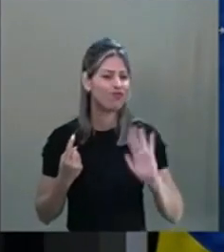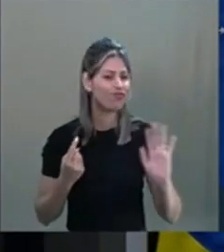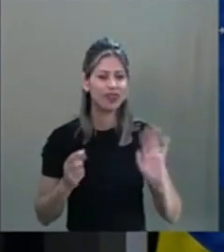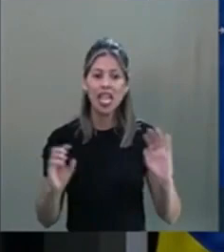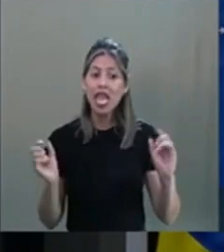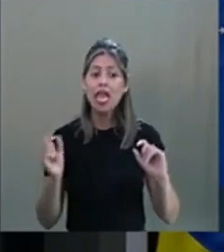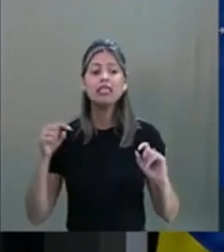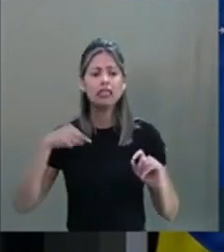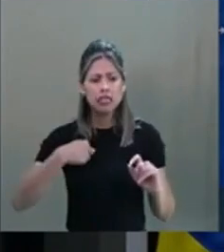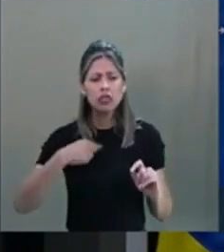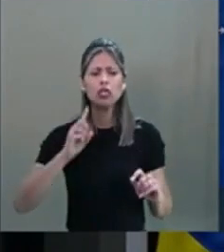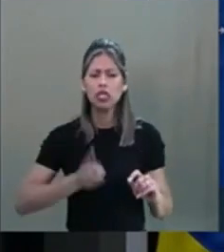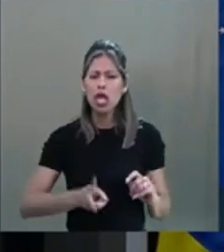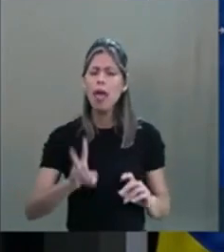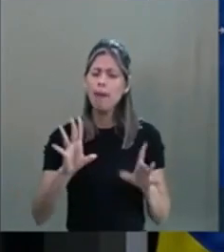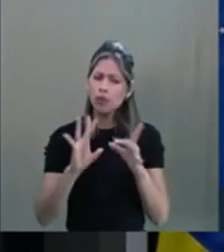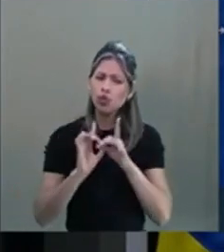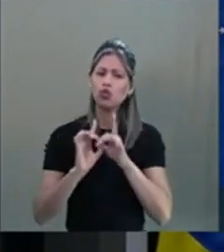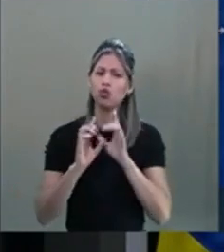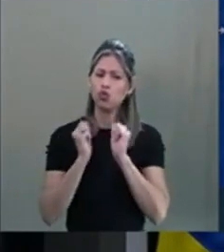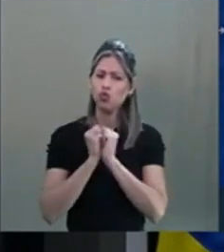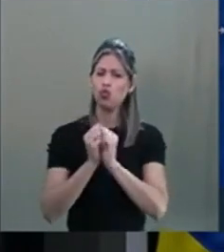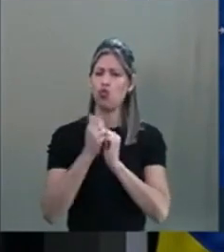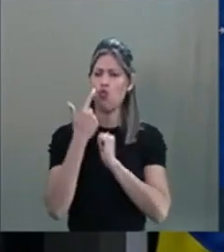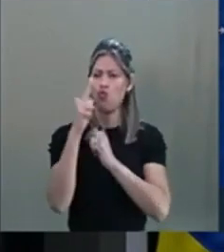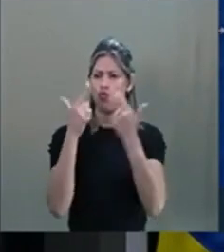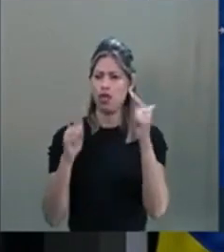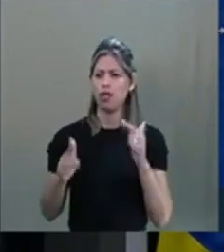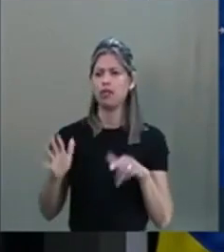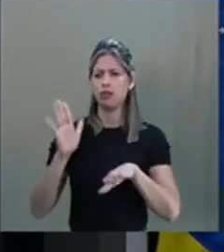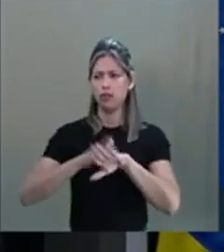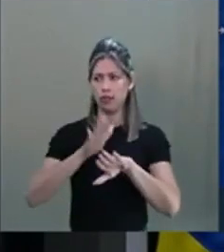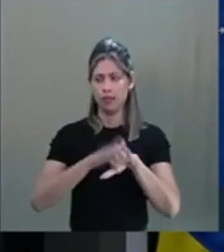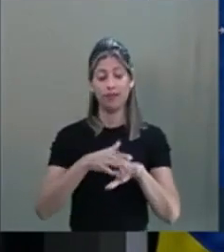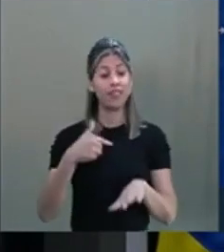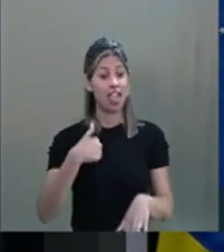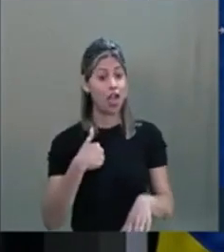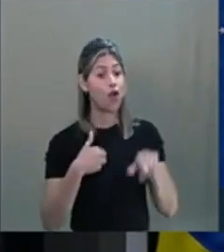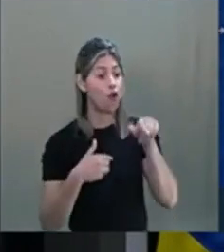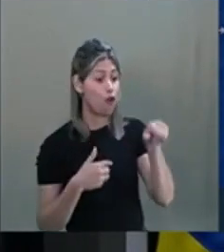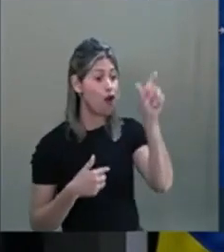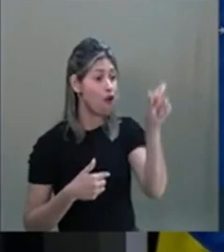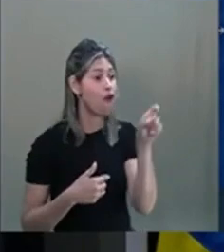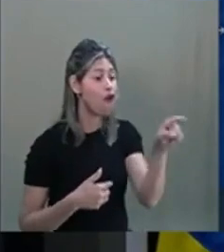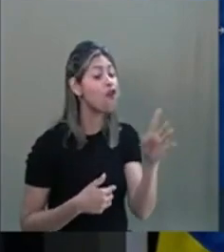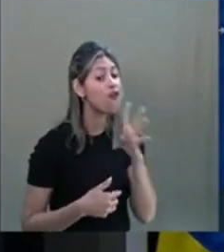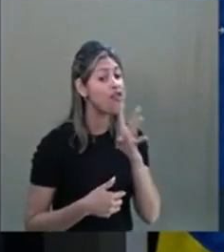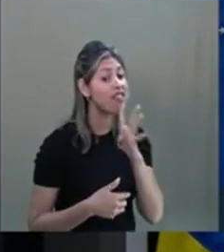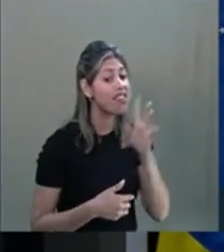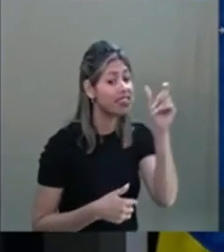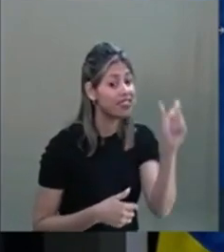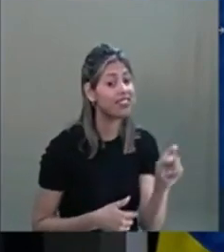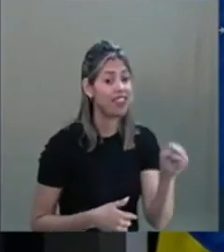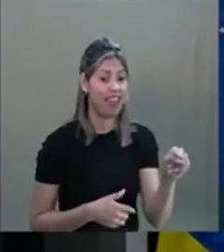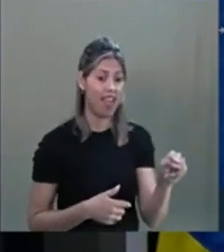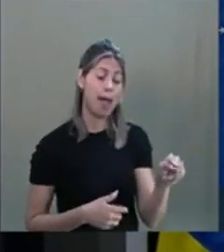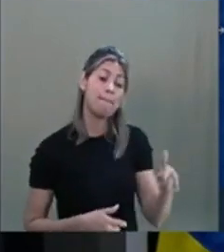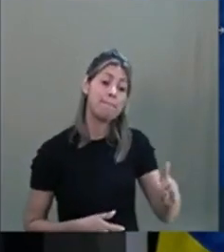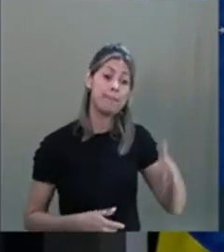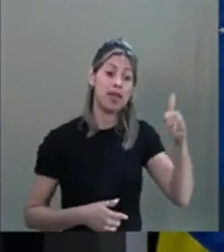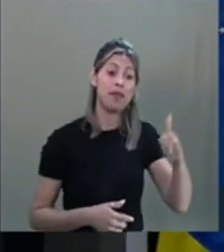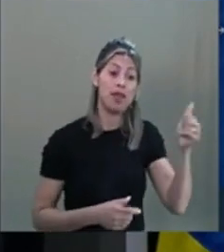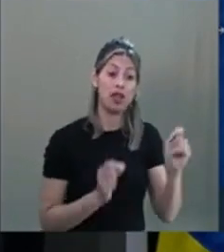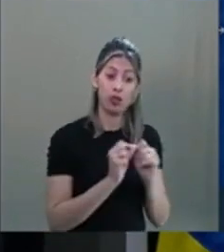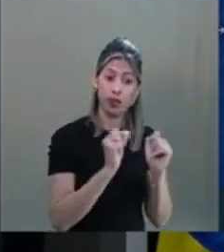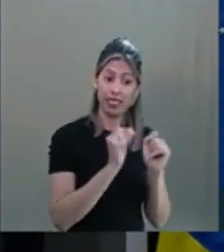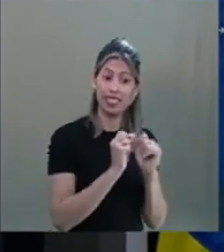E, então, quando eu conheci o Bert Hellinger e que eu comecei a conviver mais com ele, a primeira coisa que aconteceu,